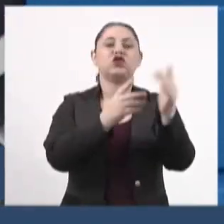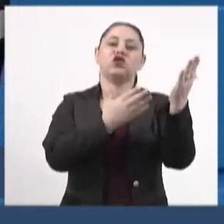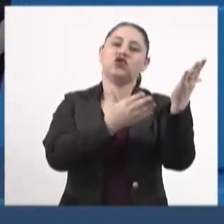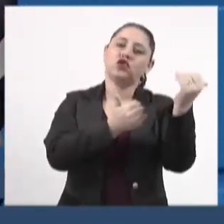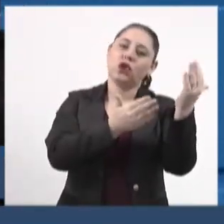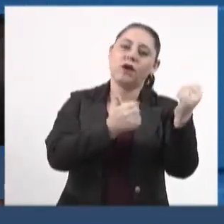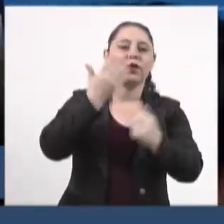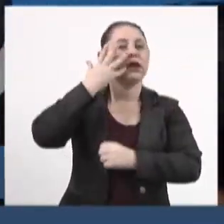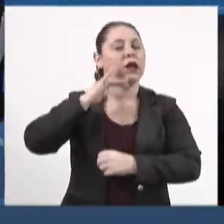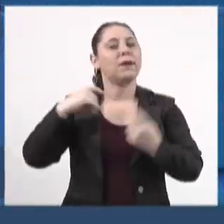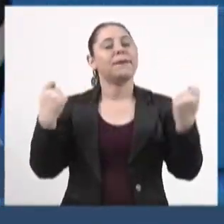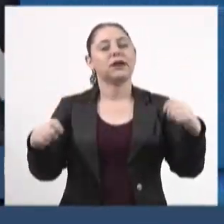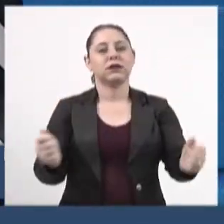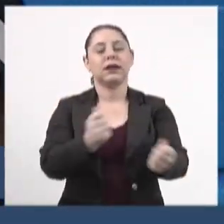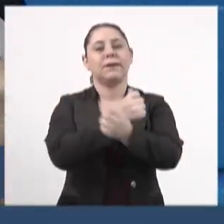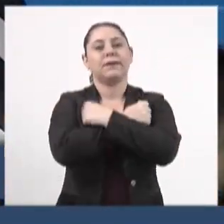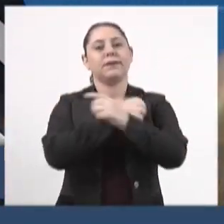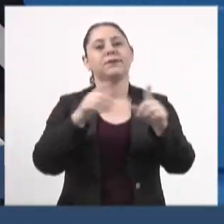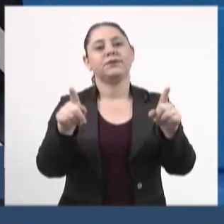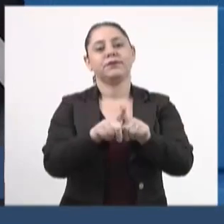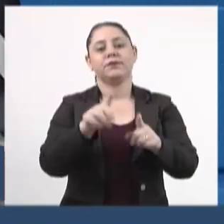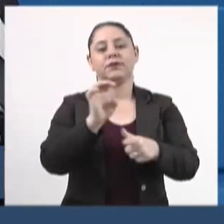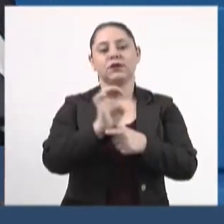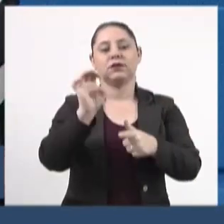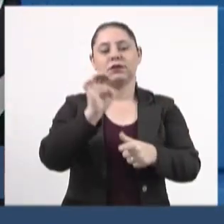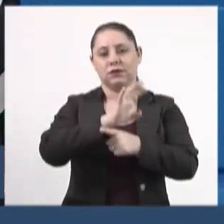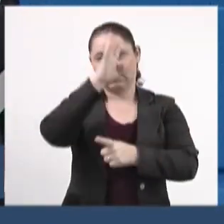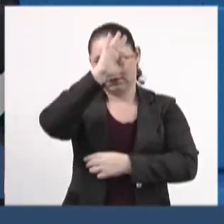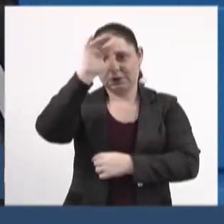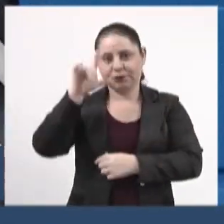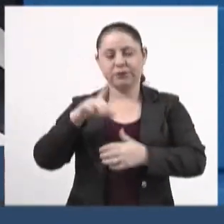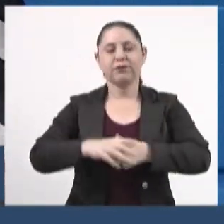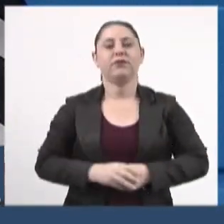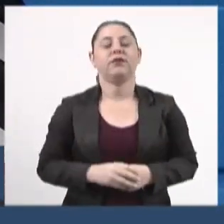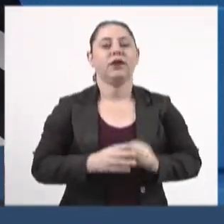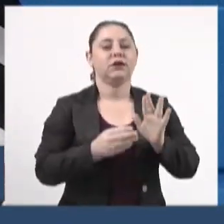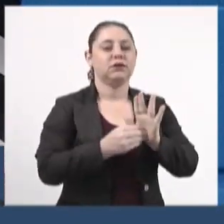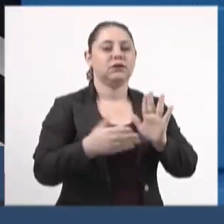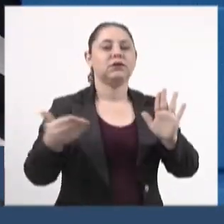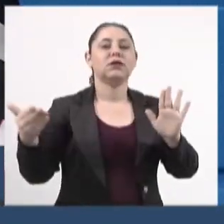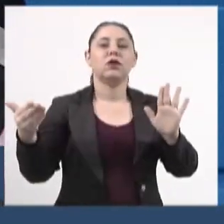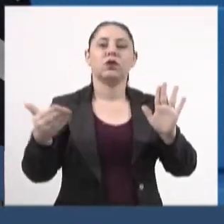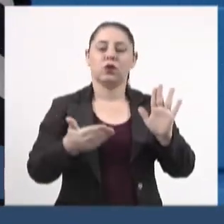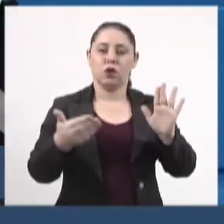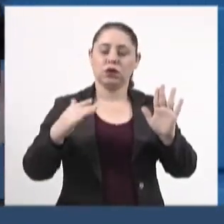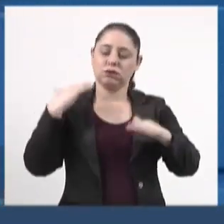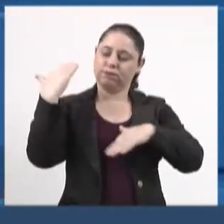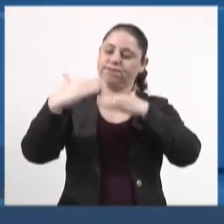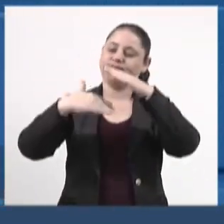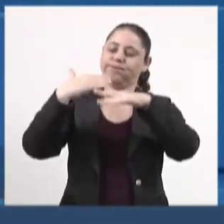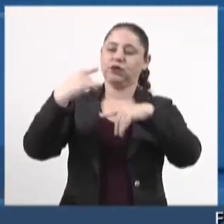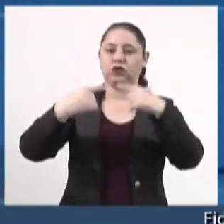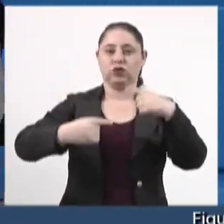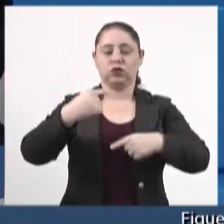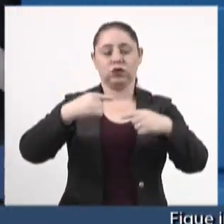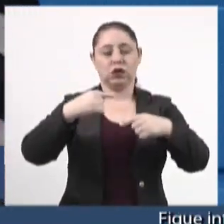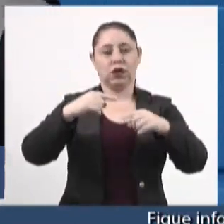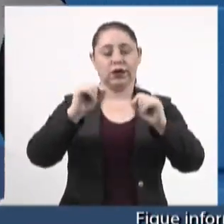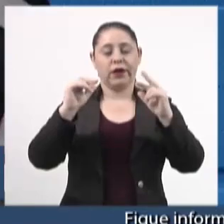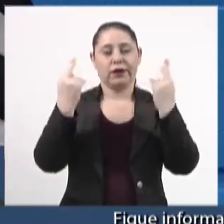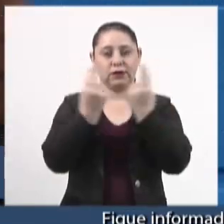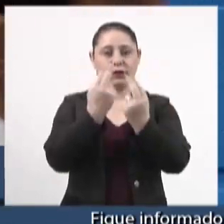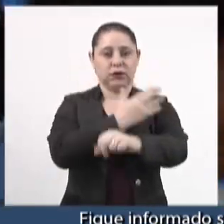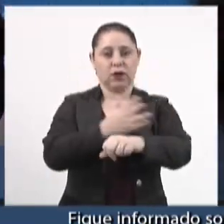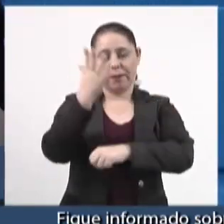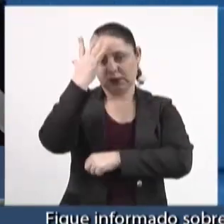precisam ser abraçados pelo Estado de Mato Grosso do Hoje é uma indicação, mas nós vamos avançar nesse debate na sessão de amanhã.